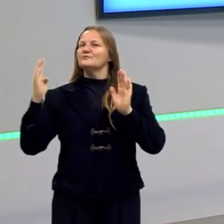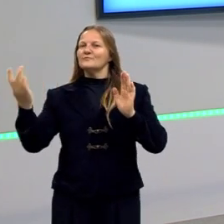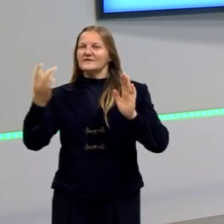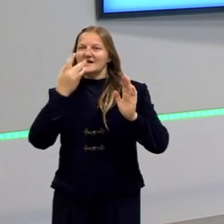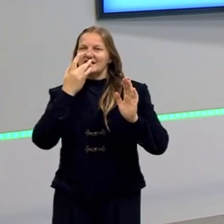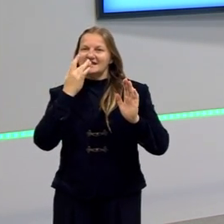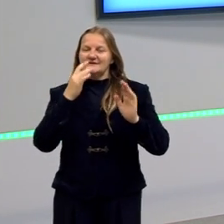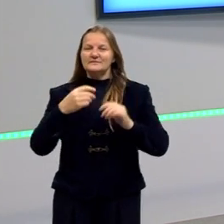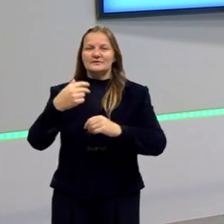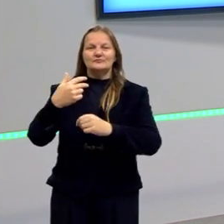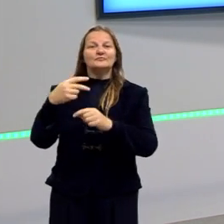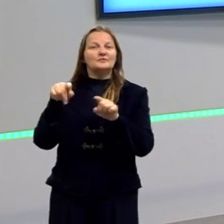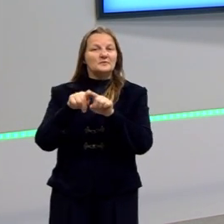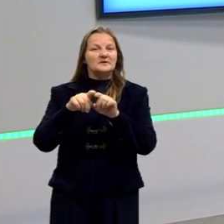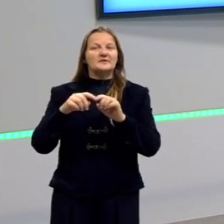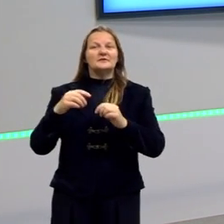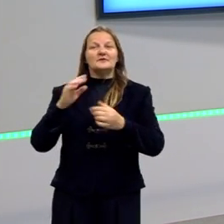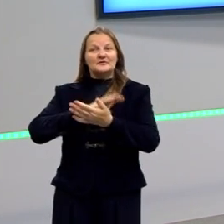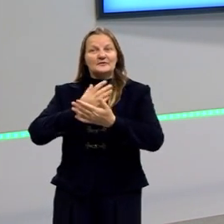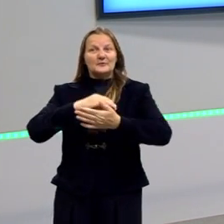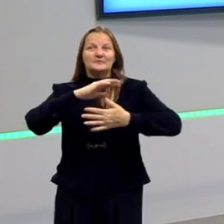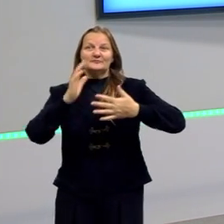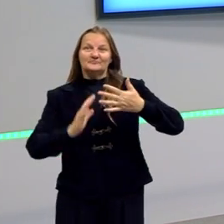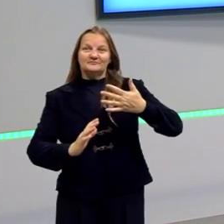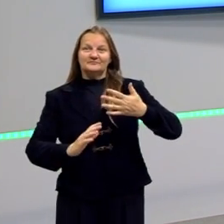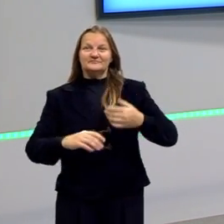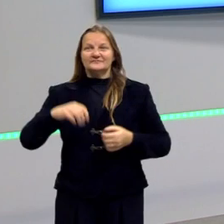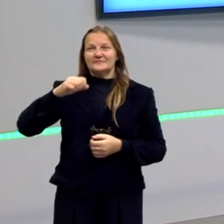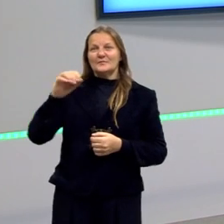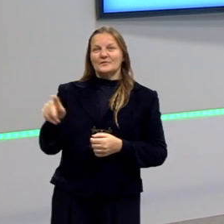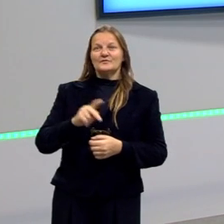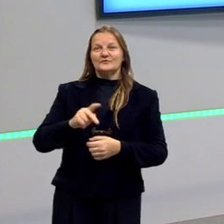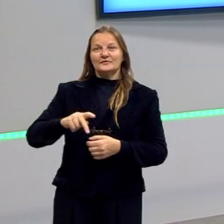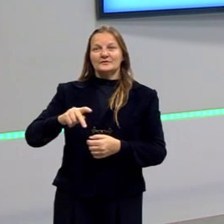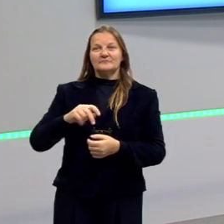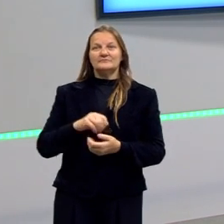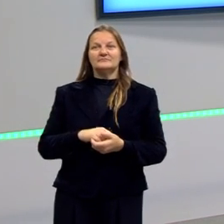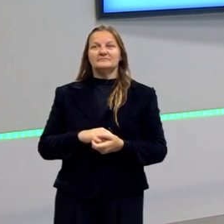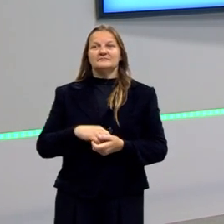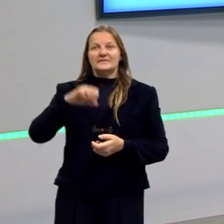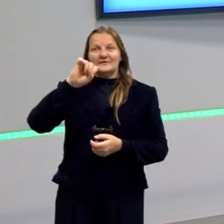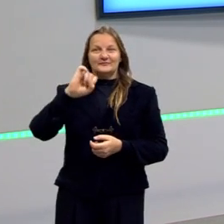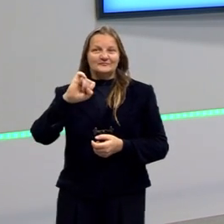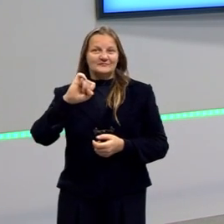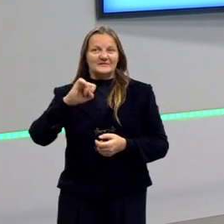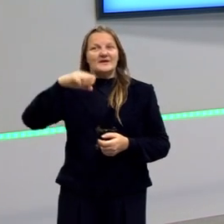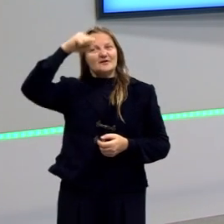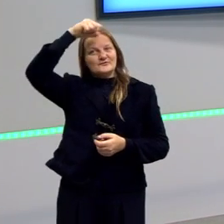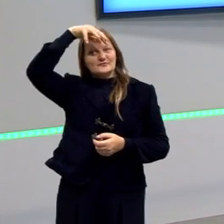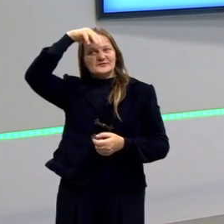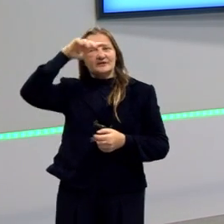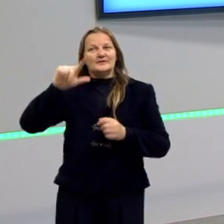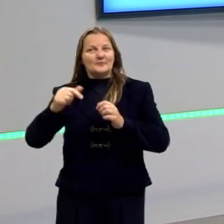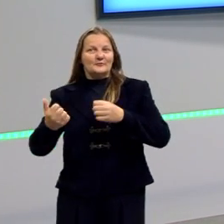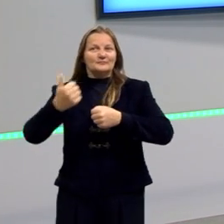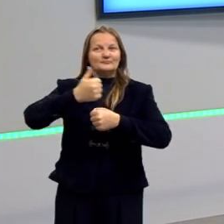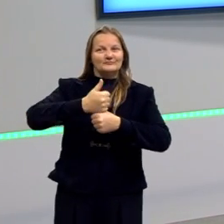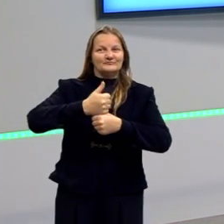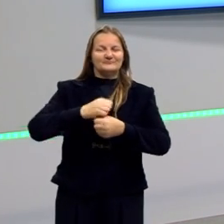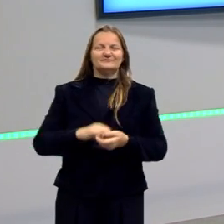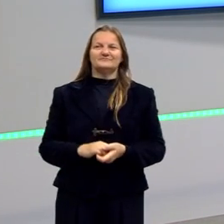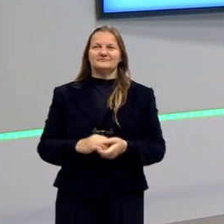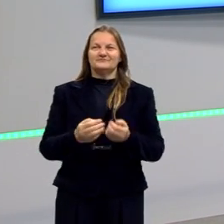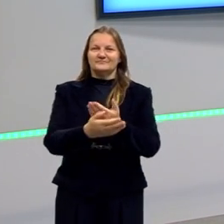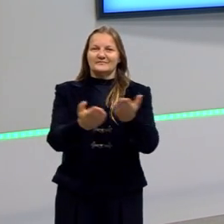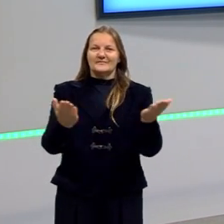monitores e também as intérpretes e libras, as professoras Lucemeia e Suzana. Então, gente,